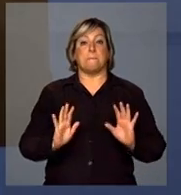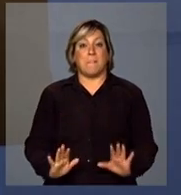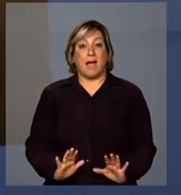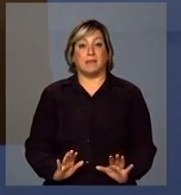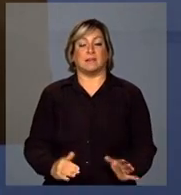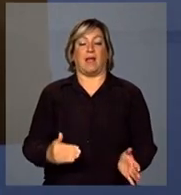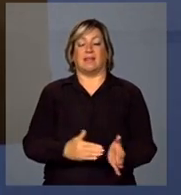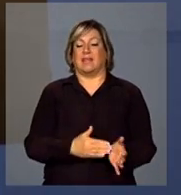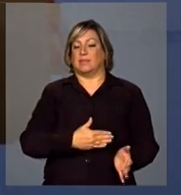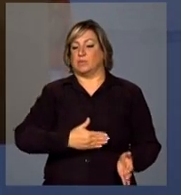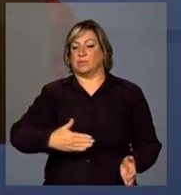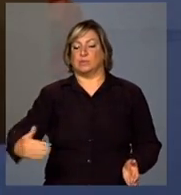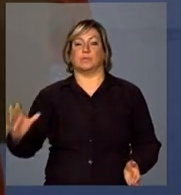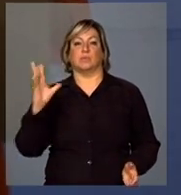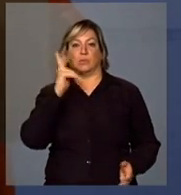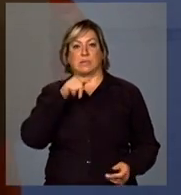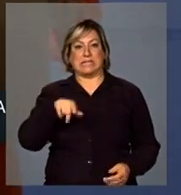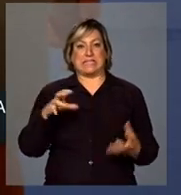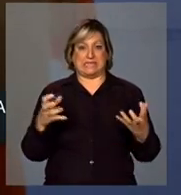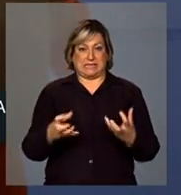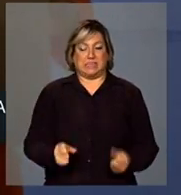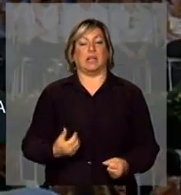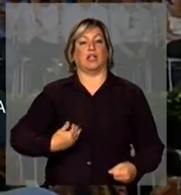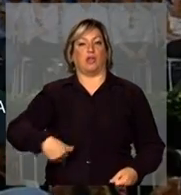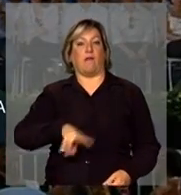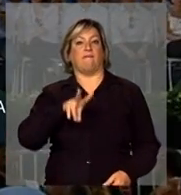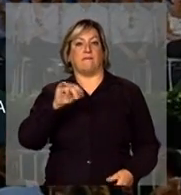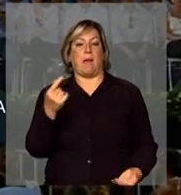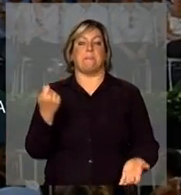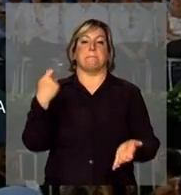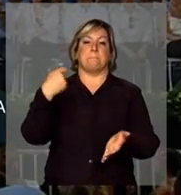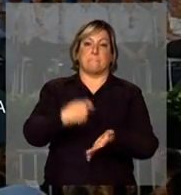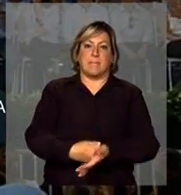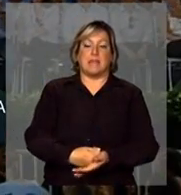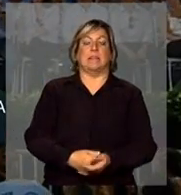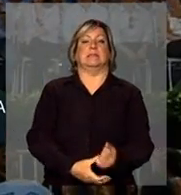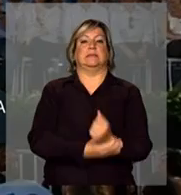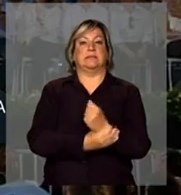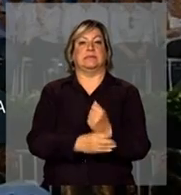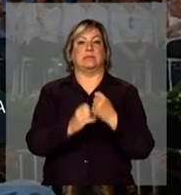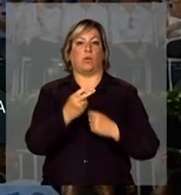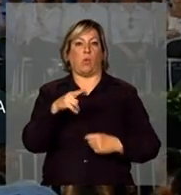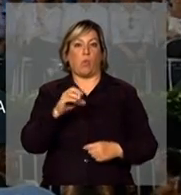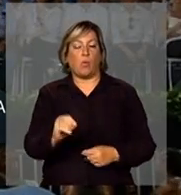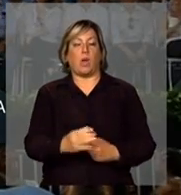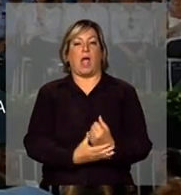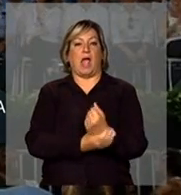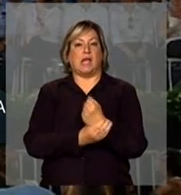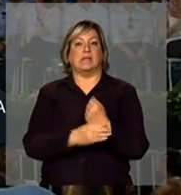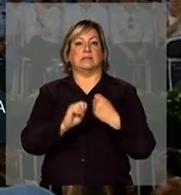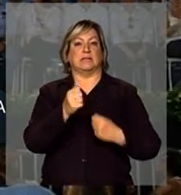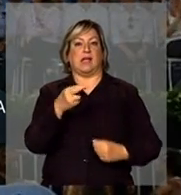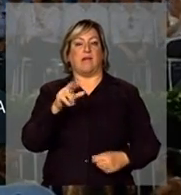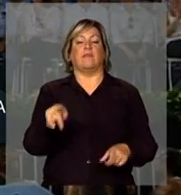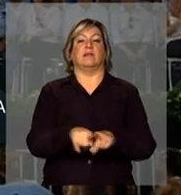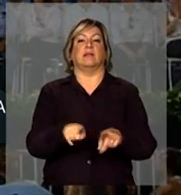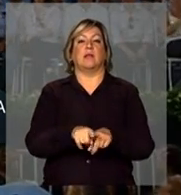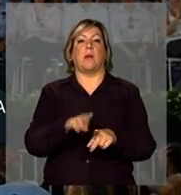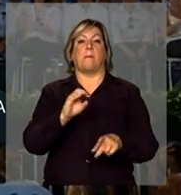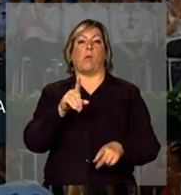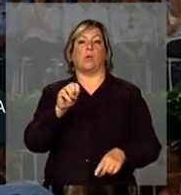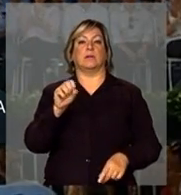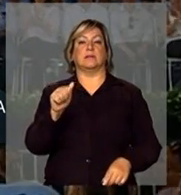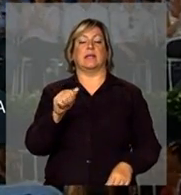durar a seca, nós iremos pagar seguro, garantia safra e Bolsa